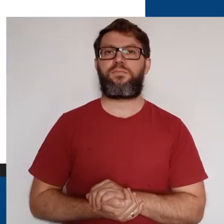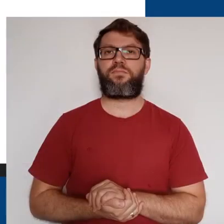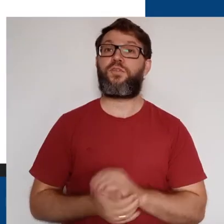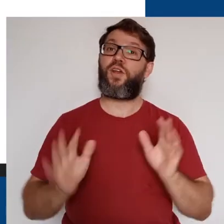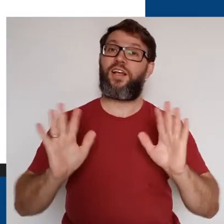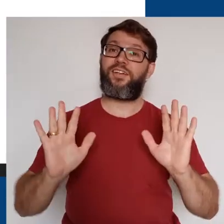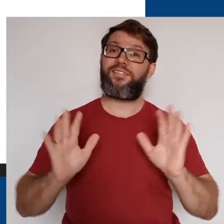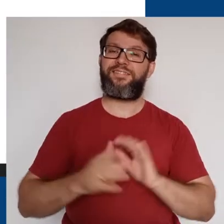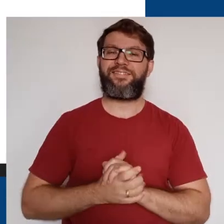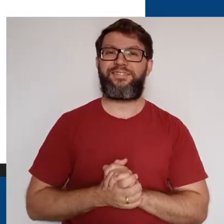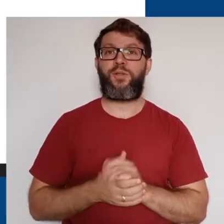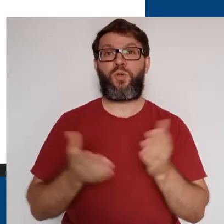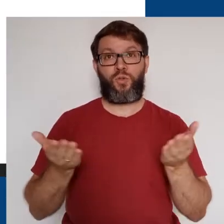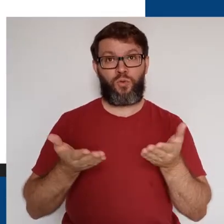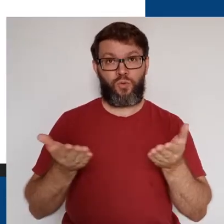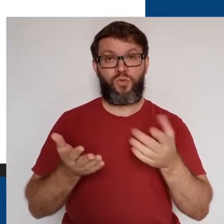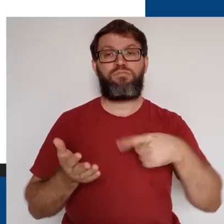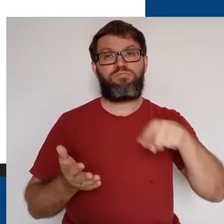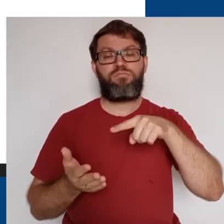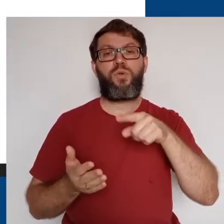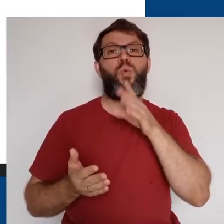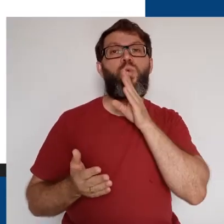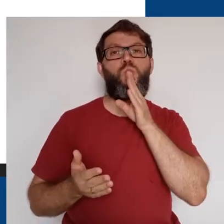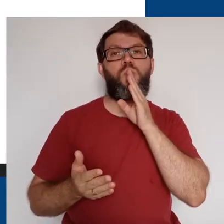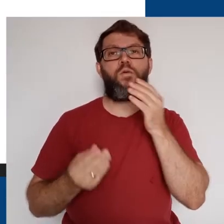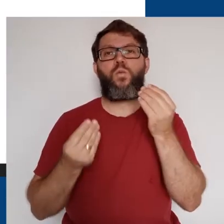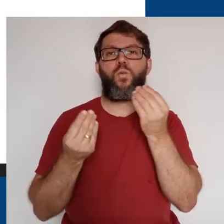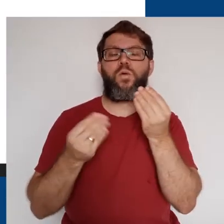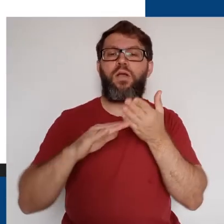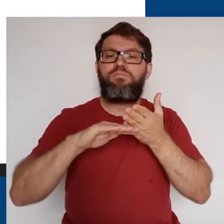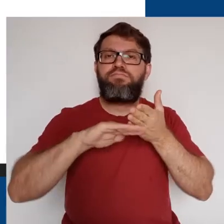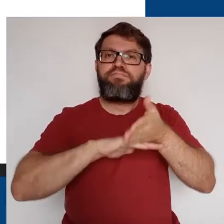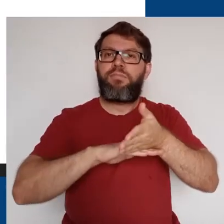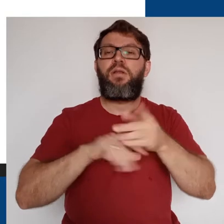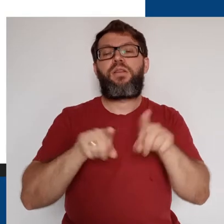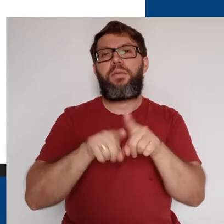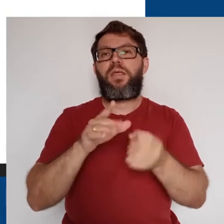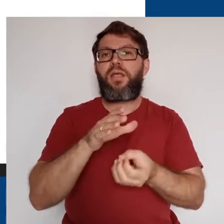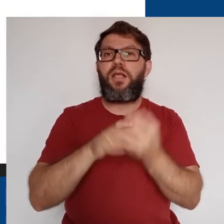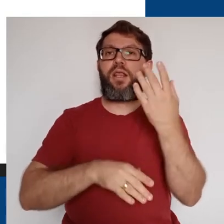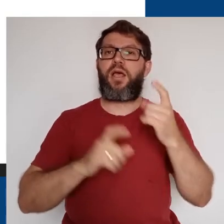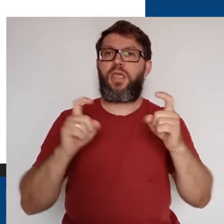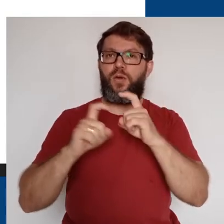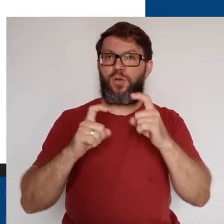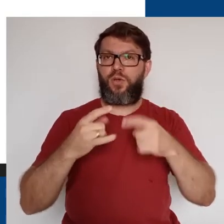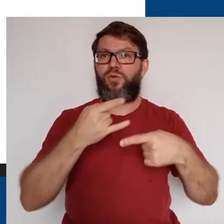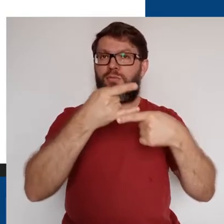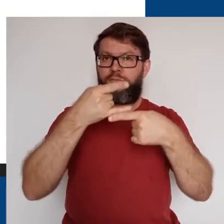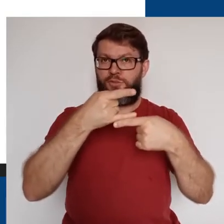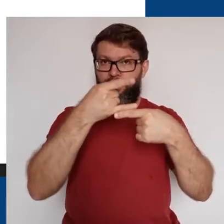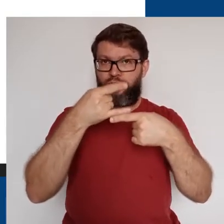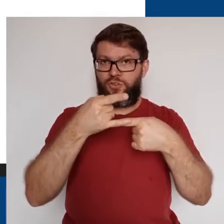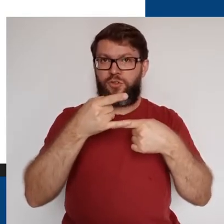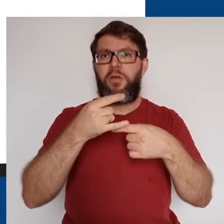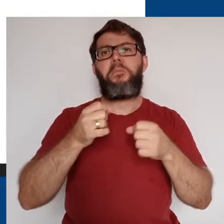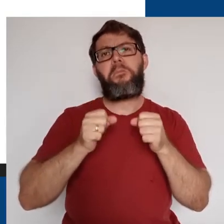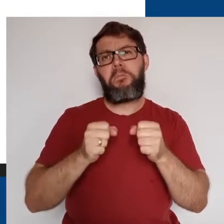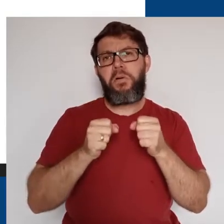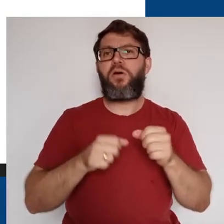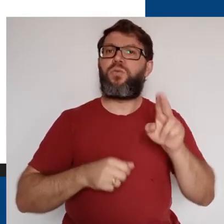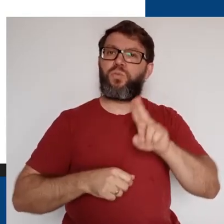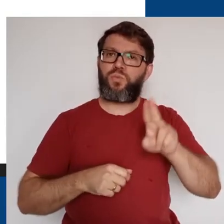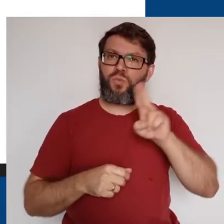Olá, hoje vamos conhecer formas de entrar e criar reuniões no Google Meet, que podem ser